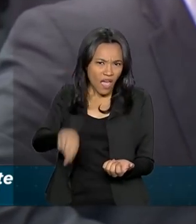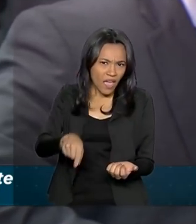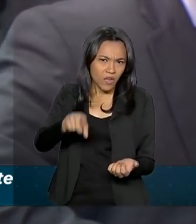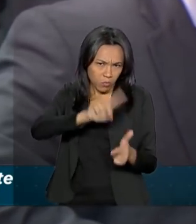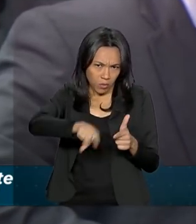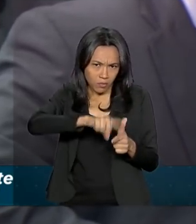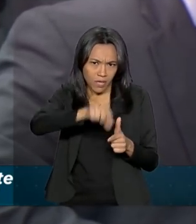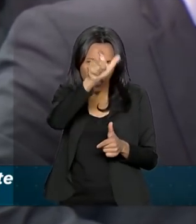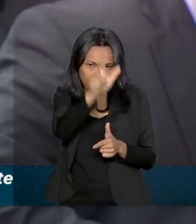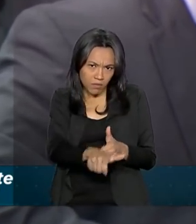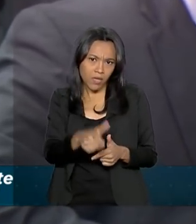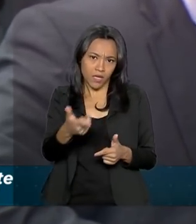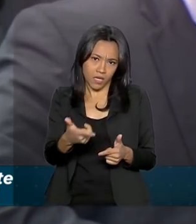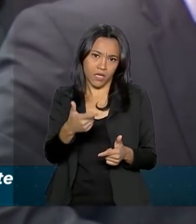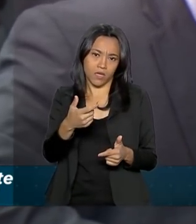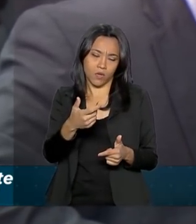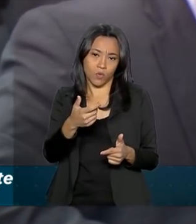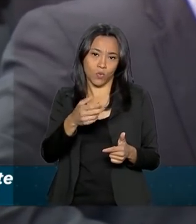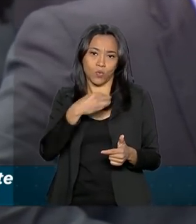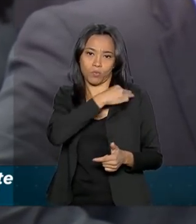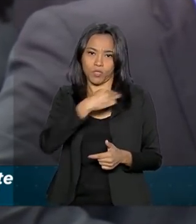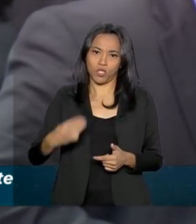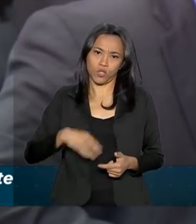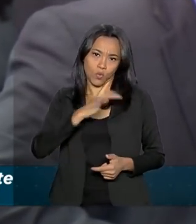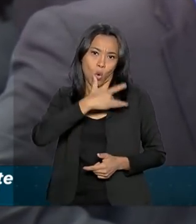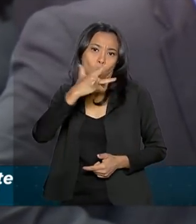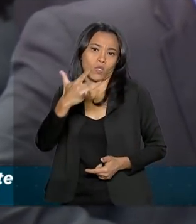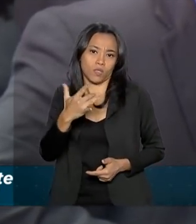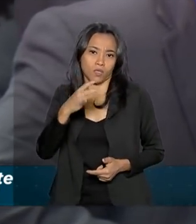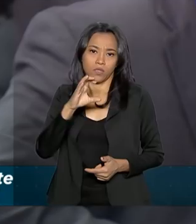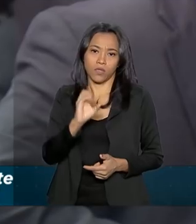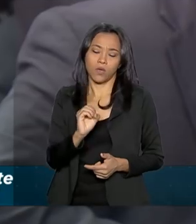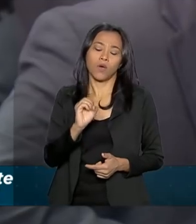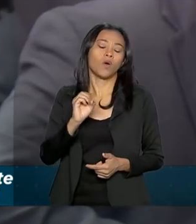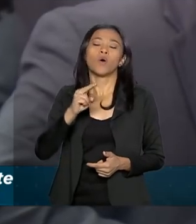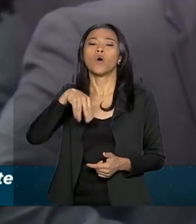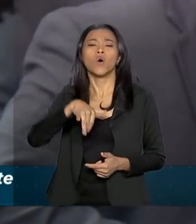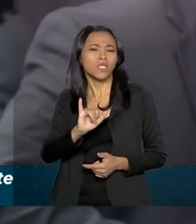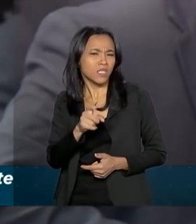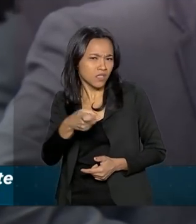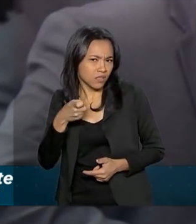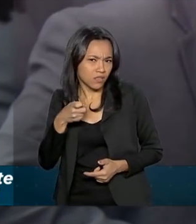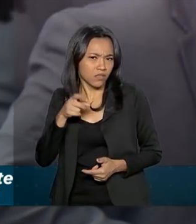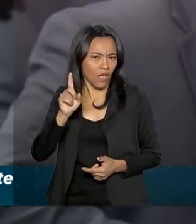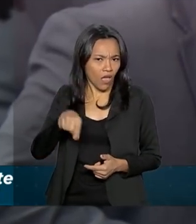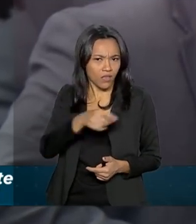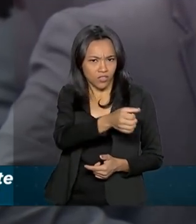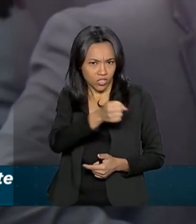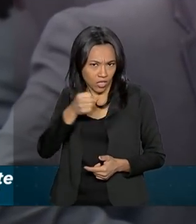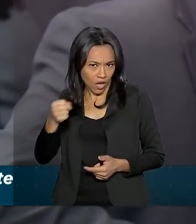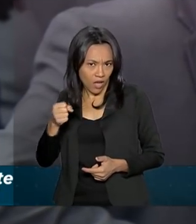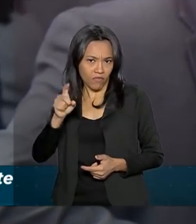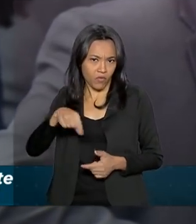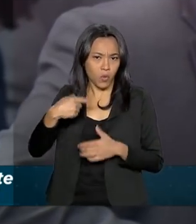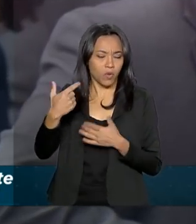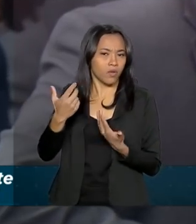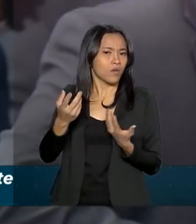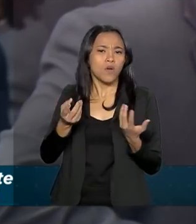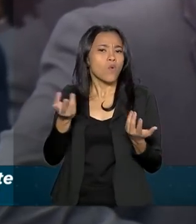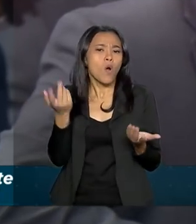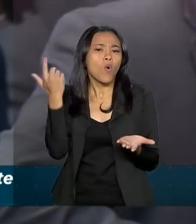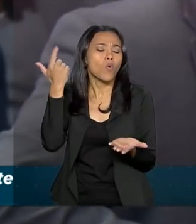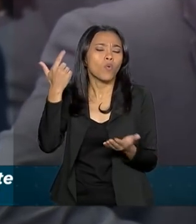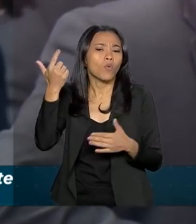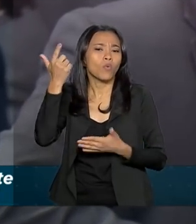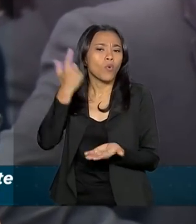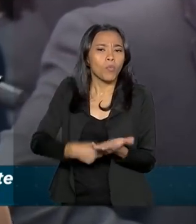ministro Onyx com o parlamento, e aí ele ficou com o PPI. Foi uma espécie de consolo? Eu queria entender qual o papel do